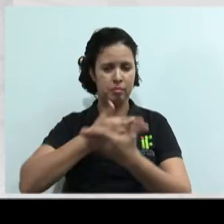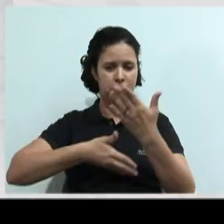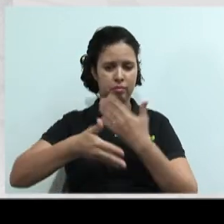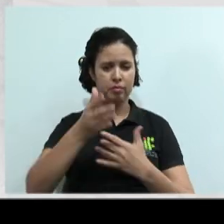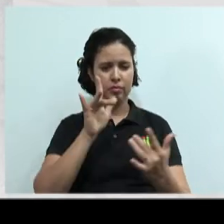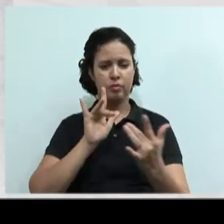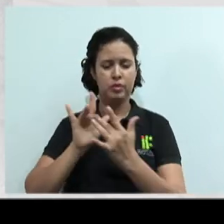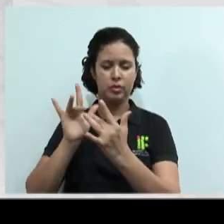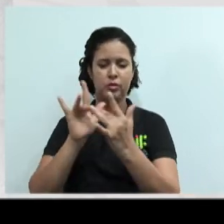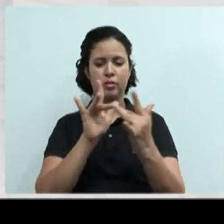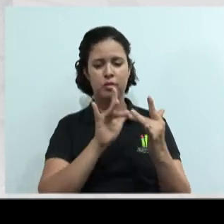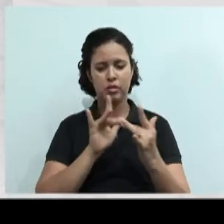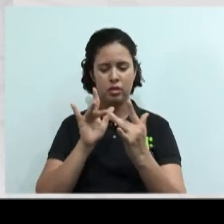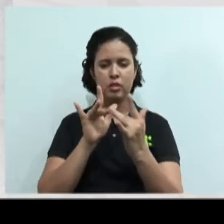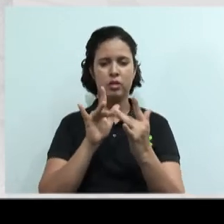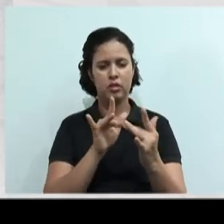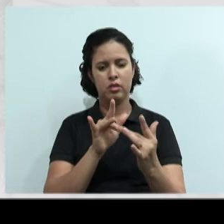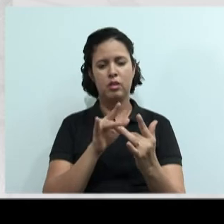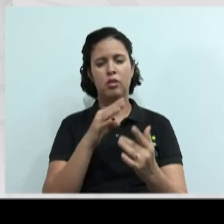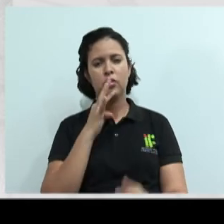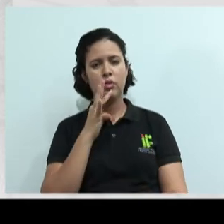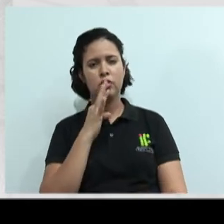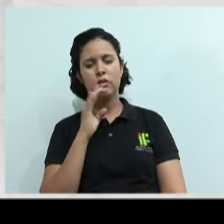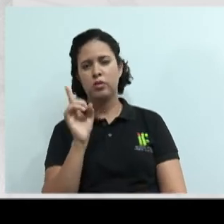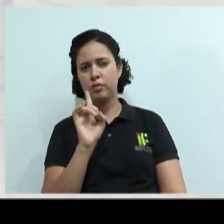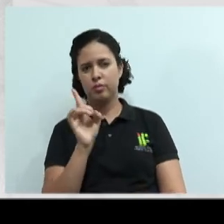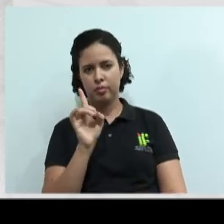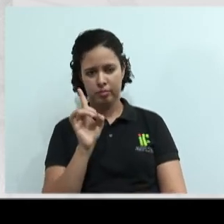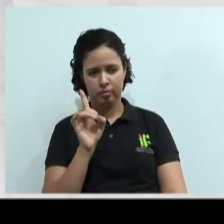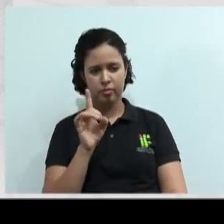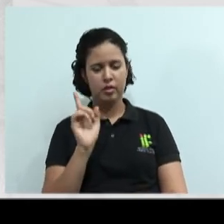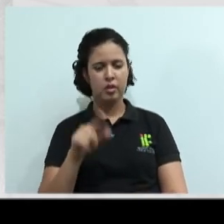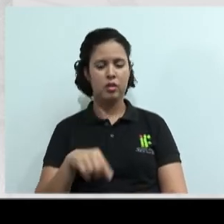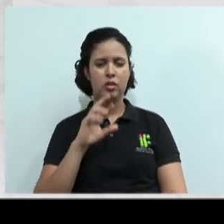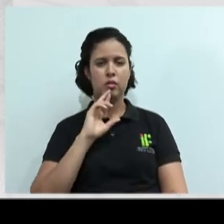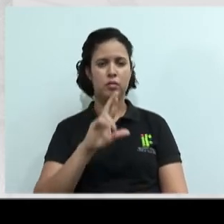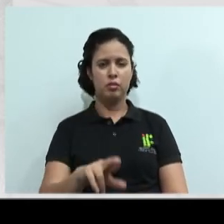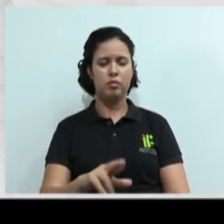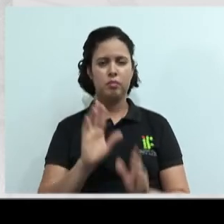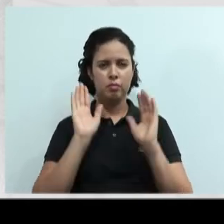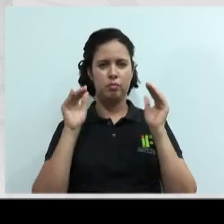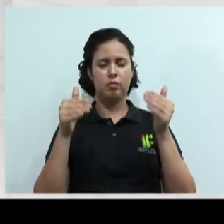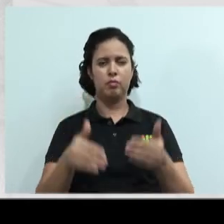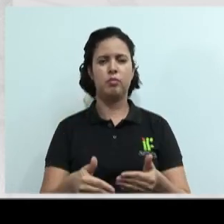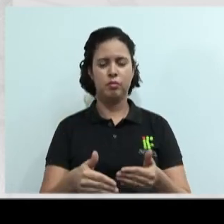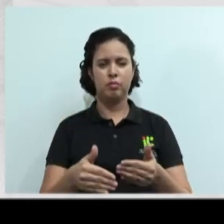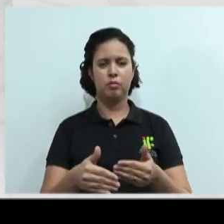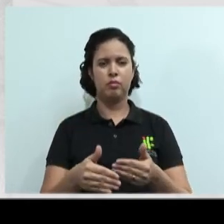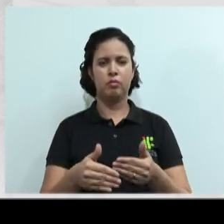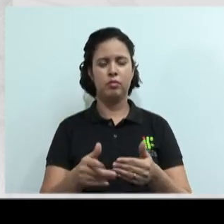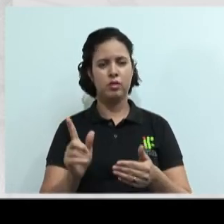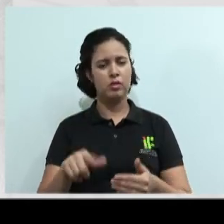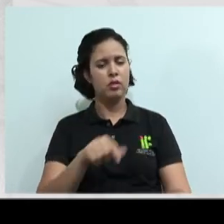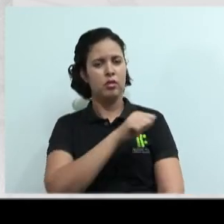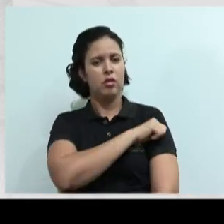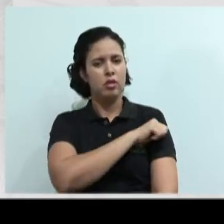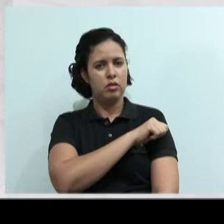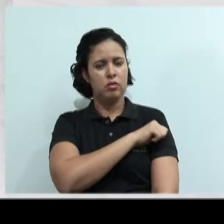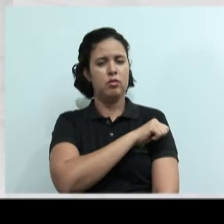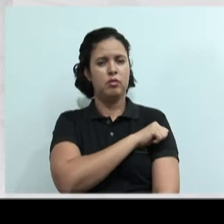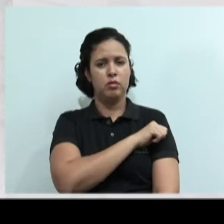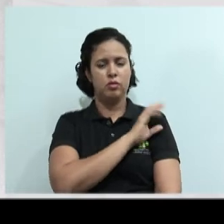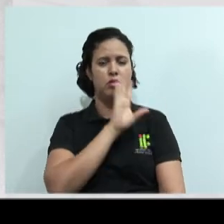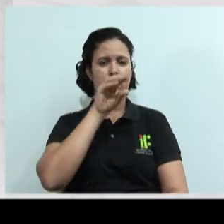né? Mas assim, sejam elas conhecidas ou não. Então está uma resposta aí bem objetiva. É claro que o nosso aluno ali, ele foi